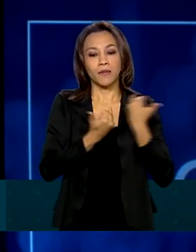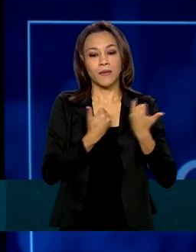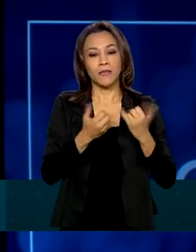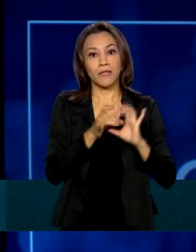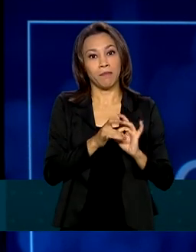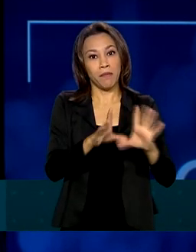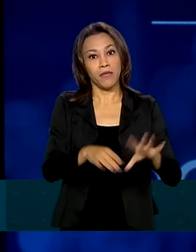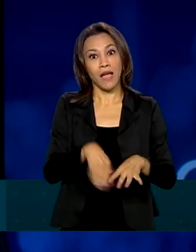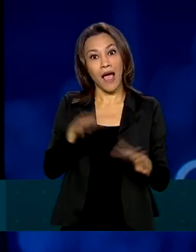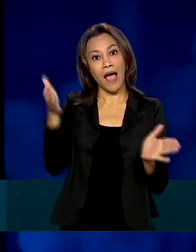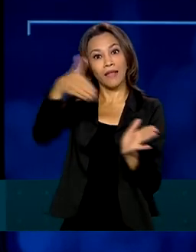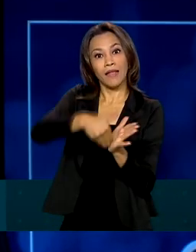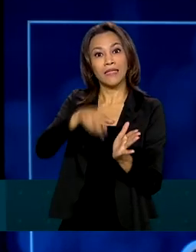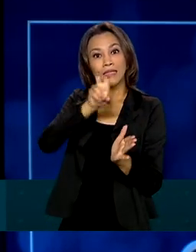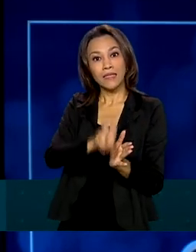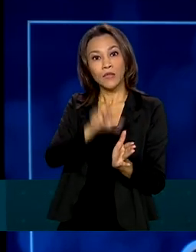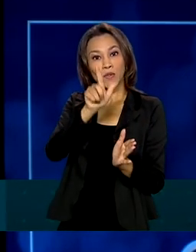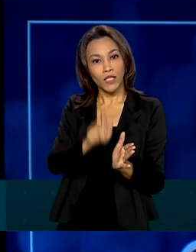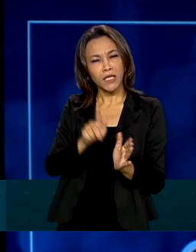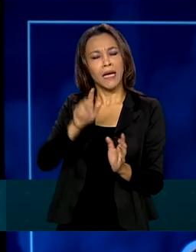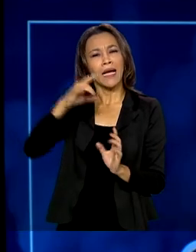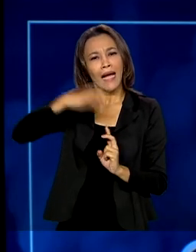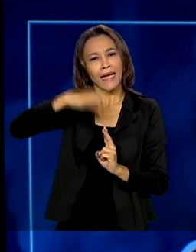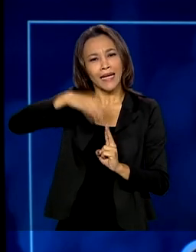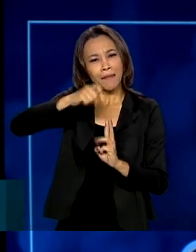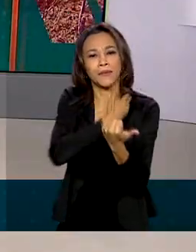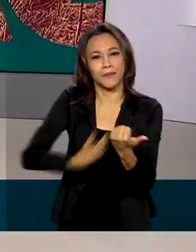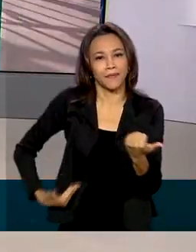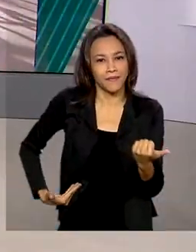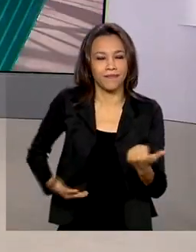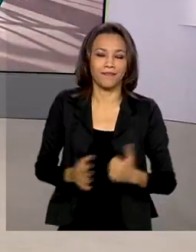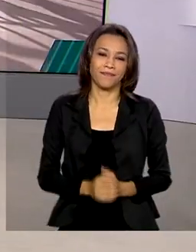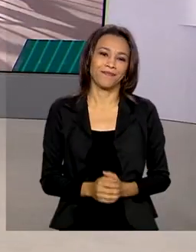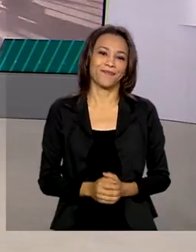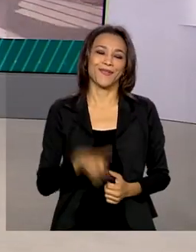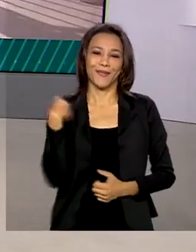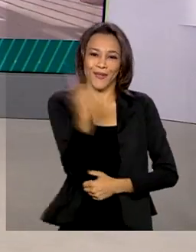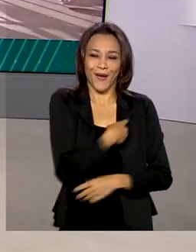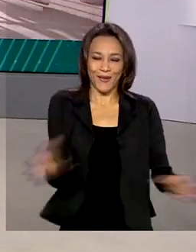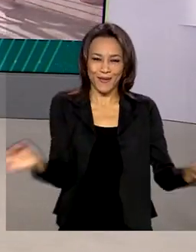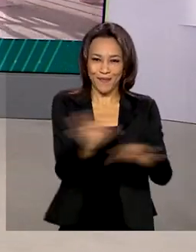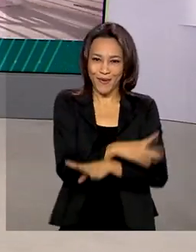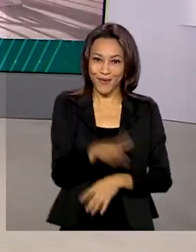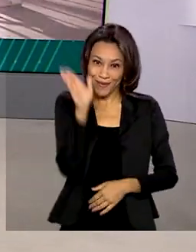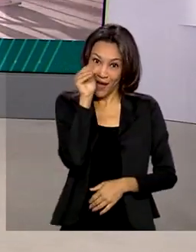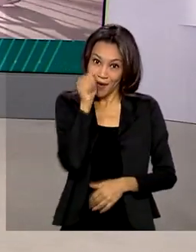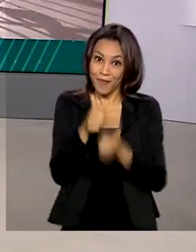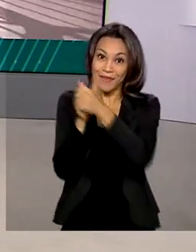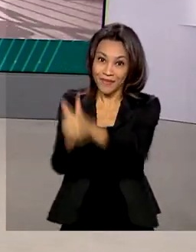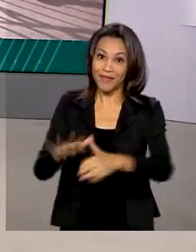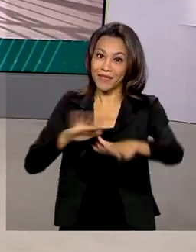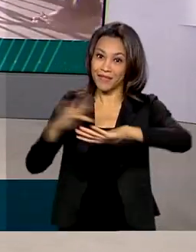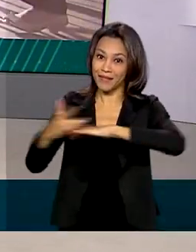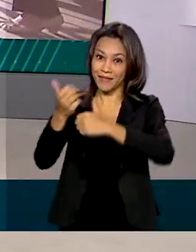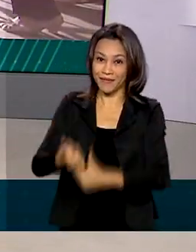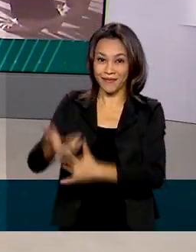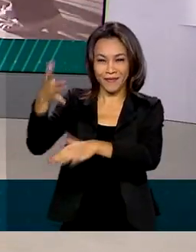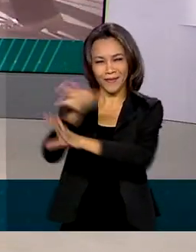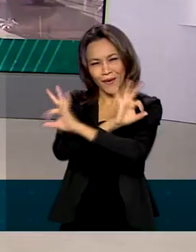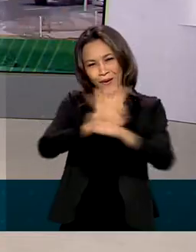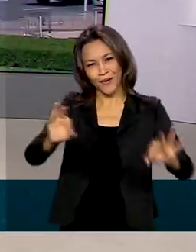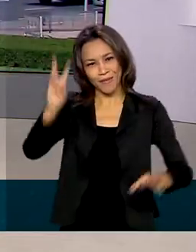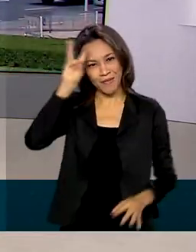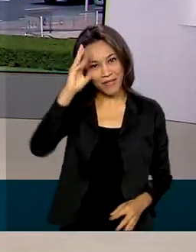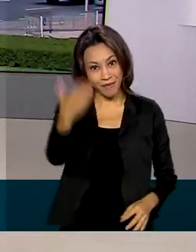que é renovado mensalmente enquanto durar a pandemia. O Brasil em Dia fica por aqui e nos acompanhe também pelas redes sociais. Ótima